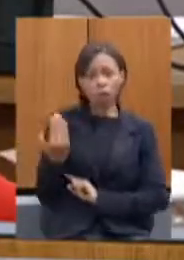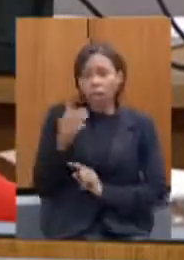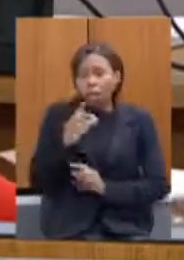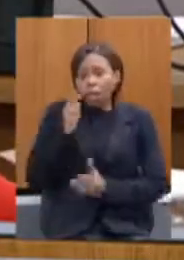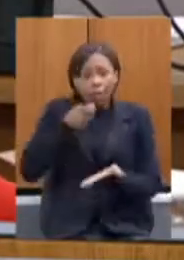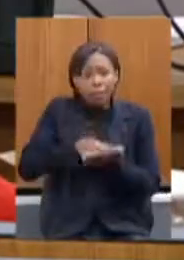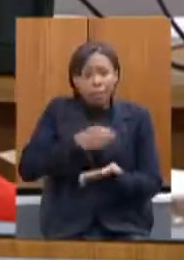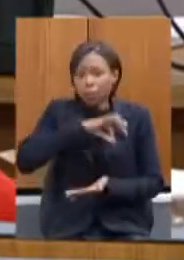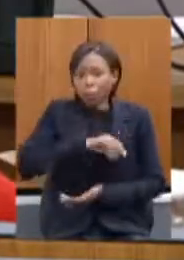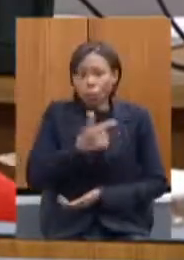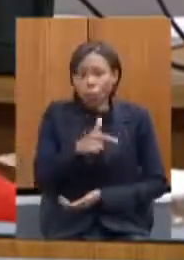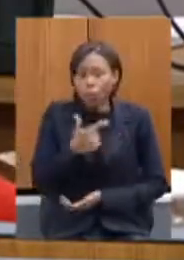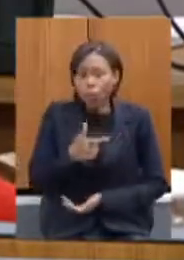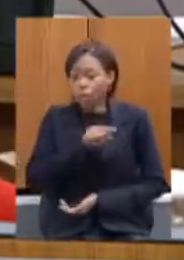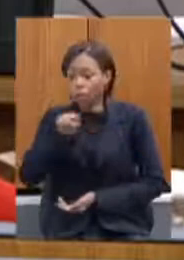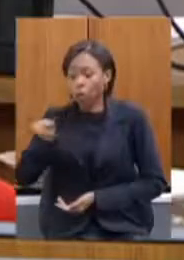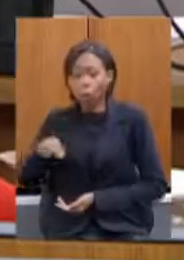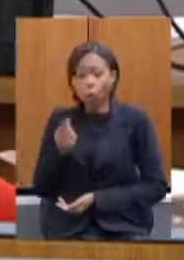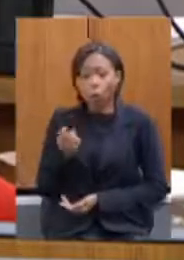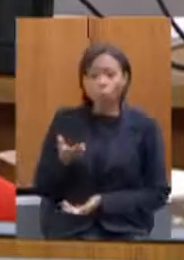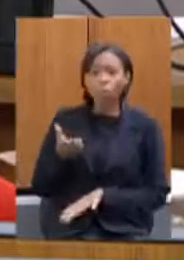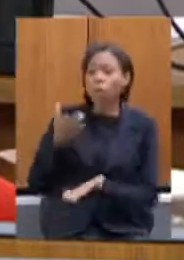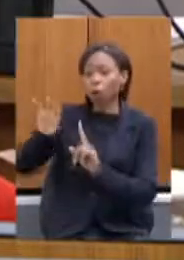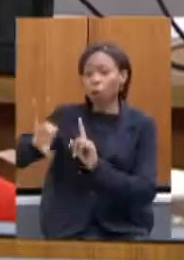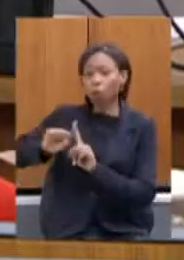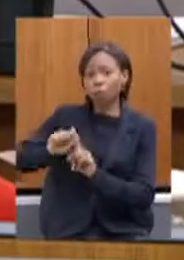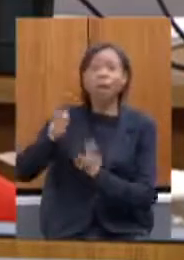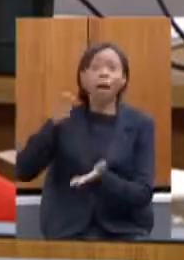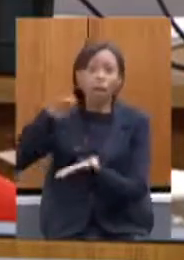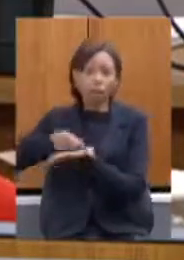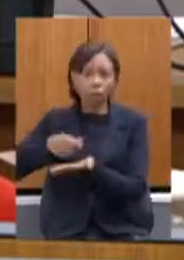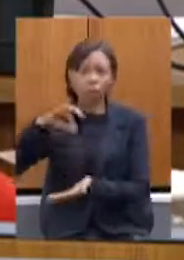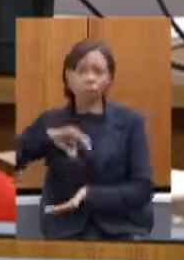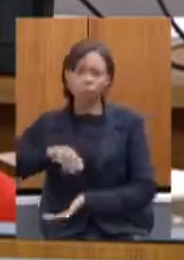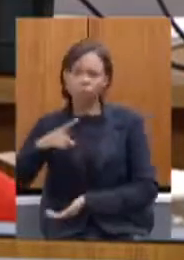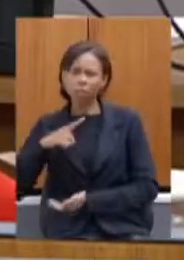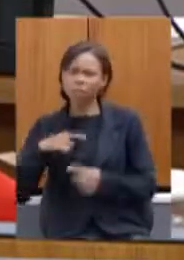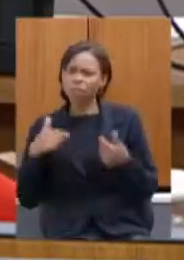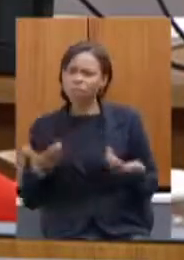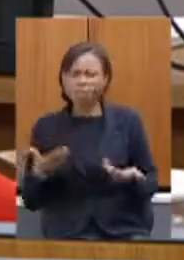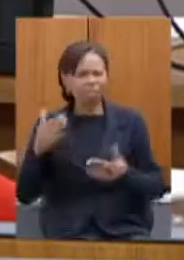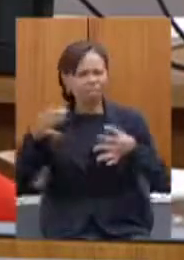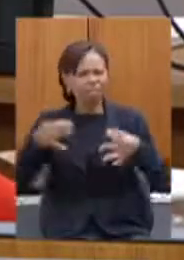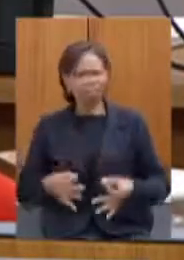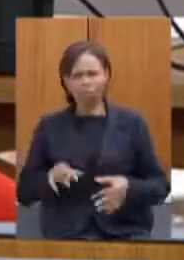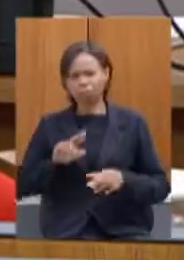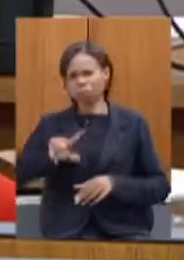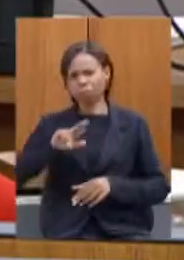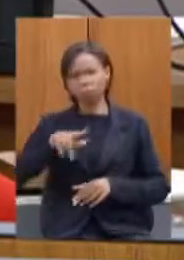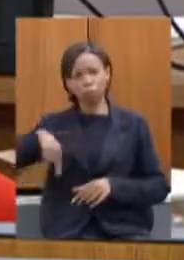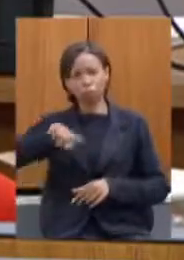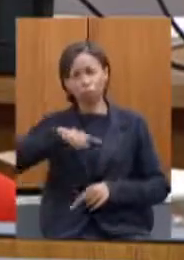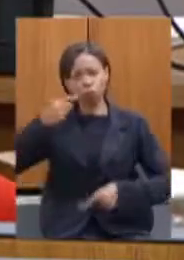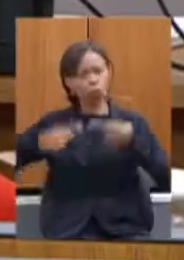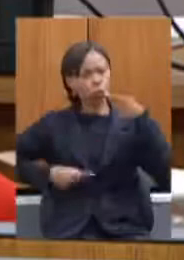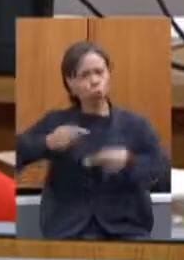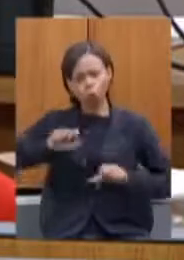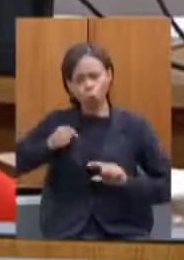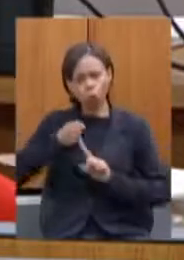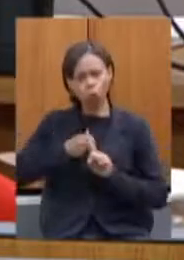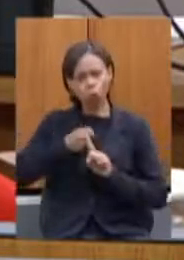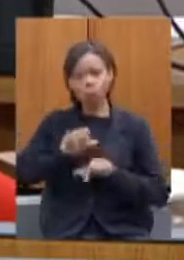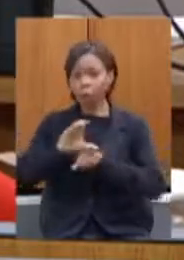outros contaminam morrem e recebem dia então esse não é um bom debate não é razoável a nossa luta é para que a constituição permaneça sendo